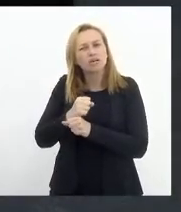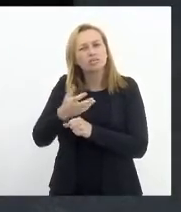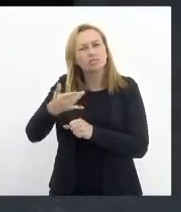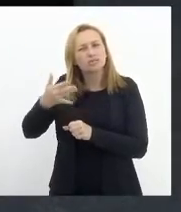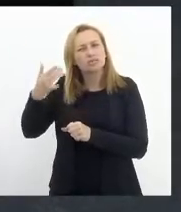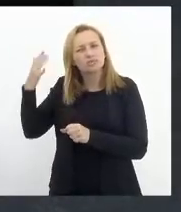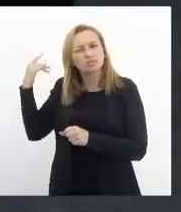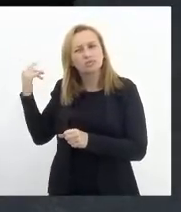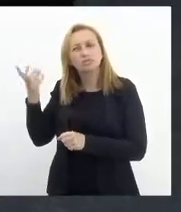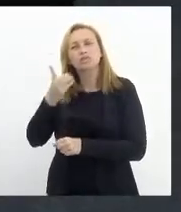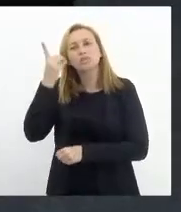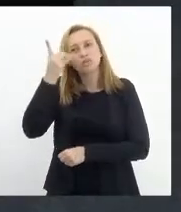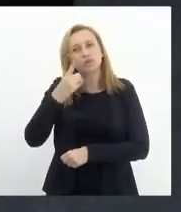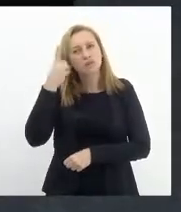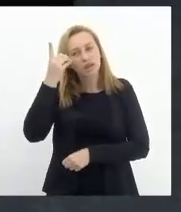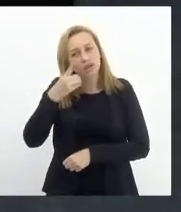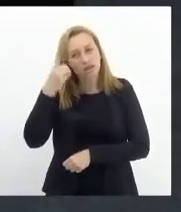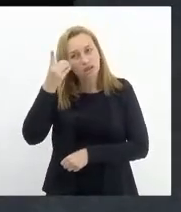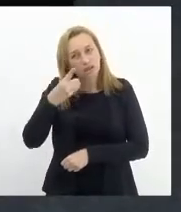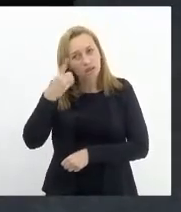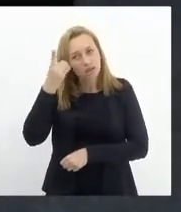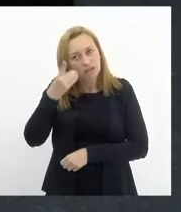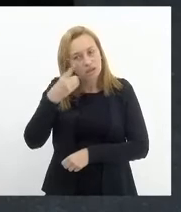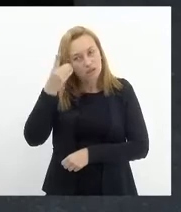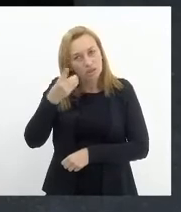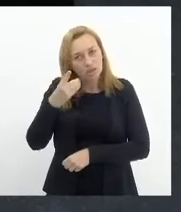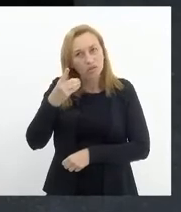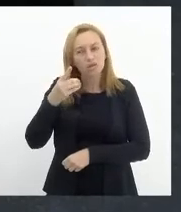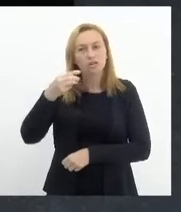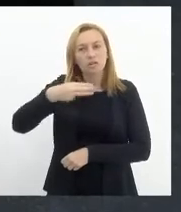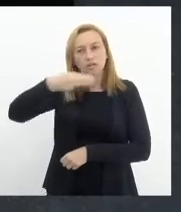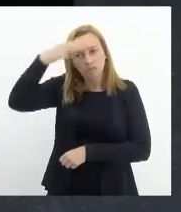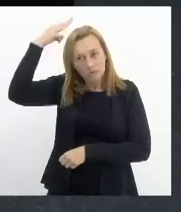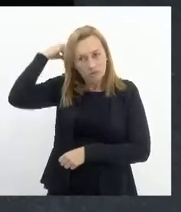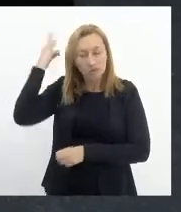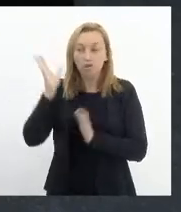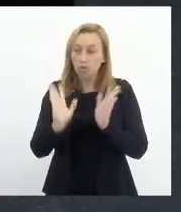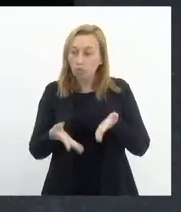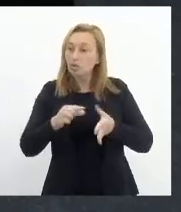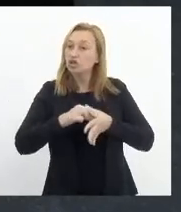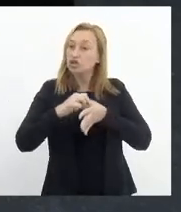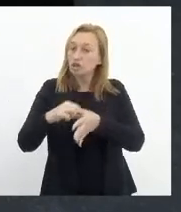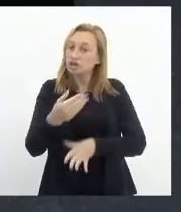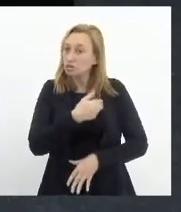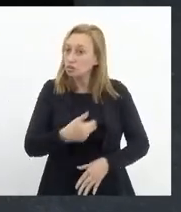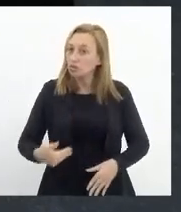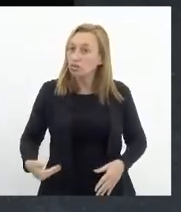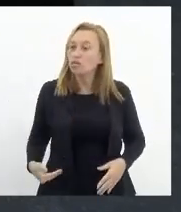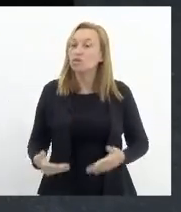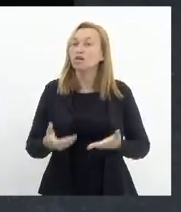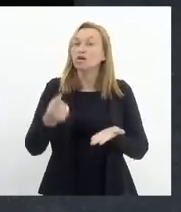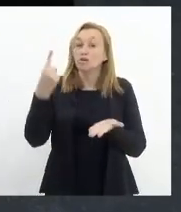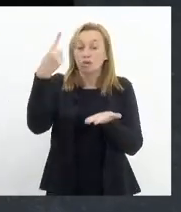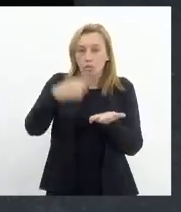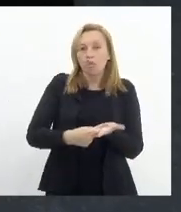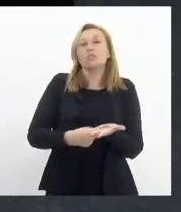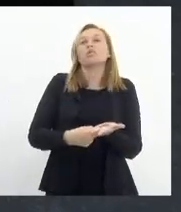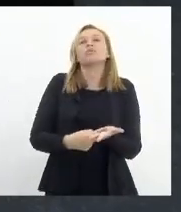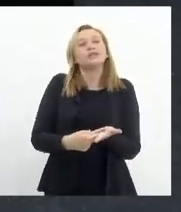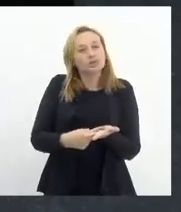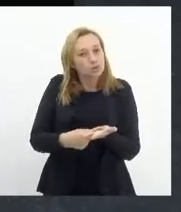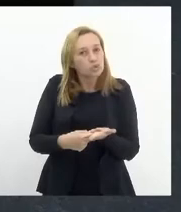o deputado Márcio Pacheco, hoje líder do governo, firmou o compromisso